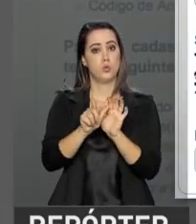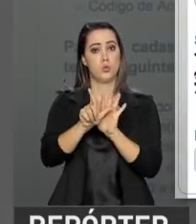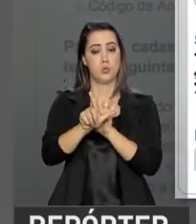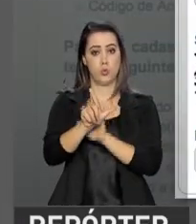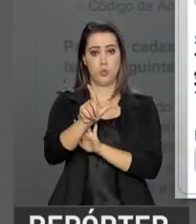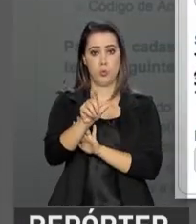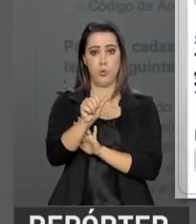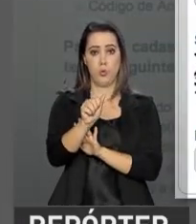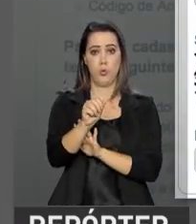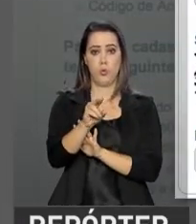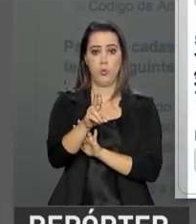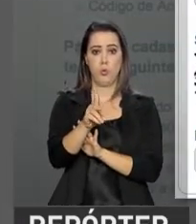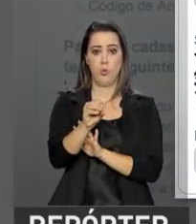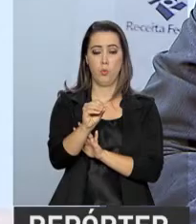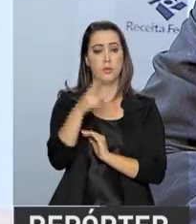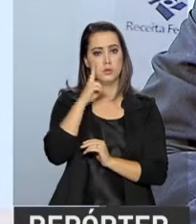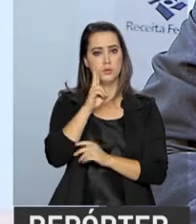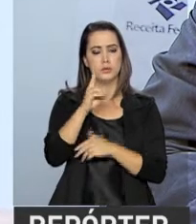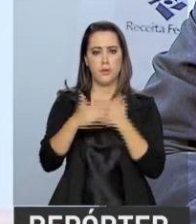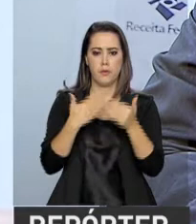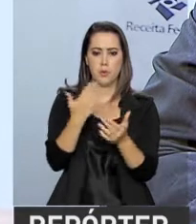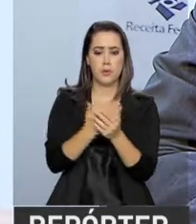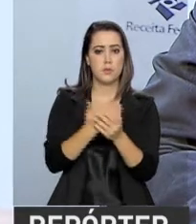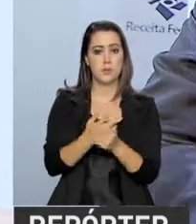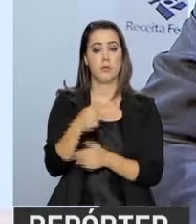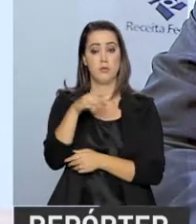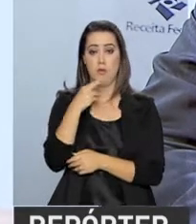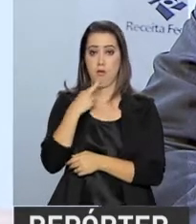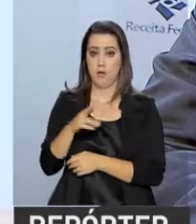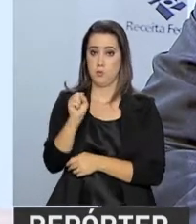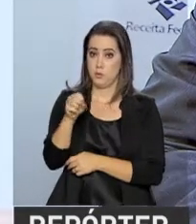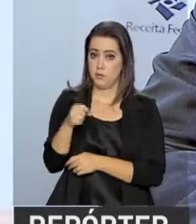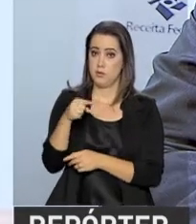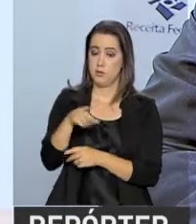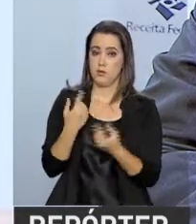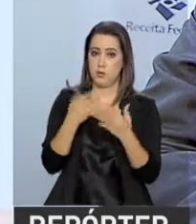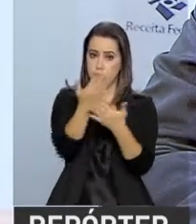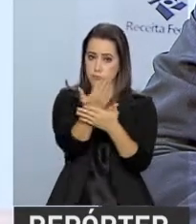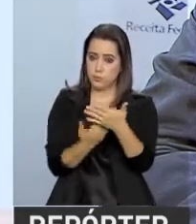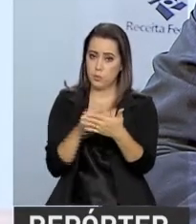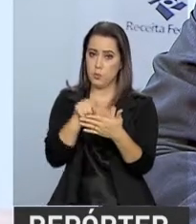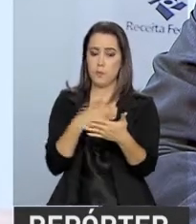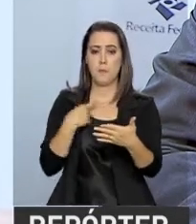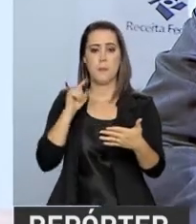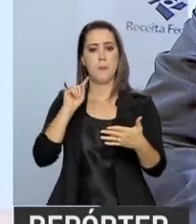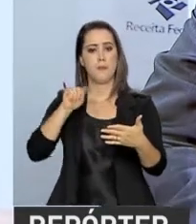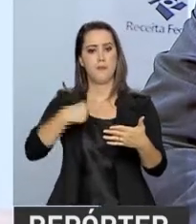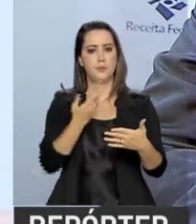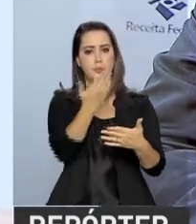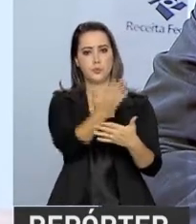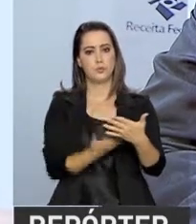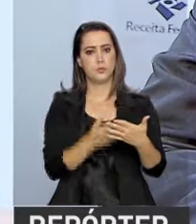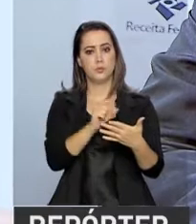e recebe um número para acompanhar o processo. Tendo o deferimento, ela vai imprimir essa certidão de deferimento e vai, com essa